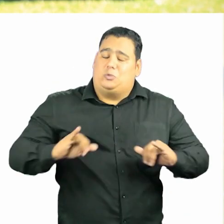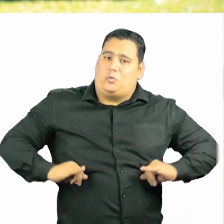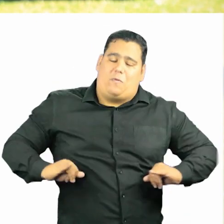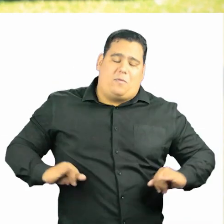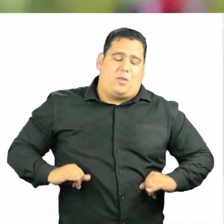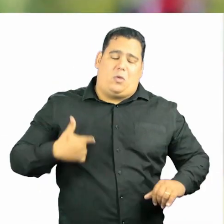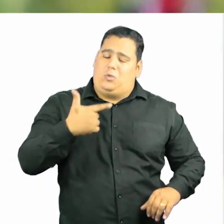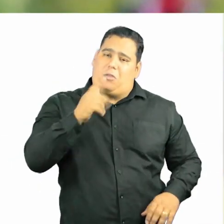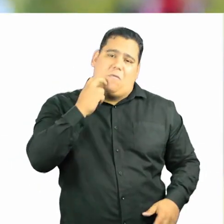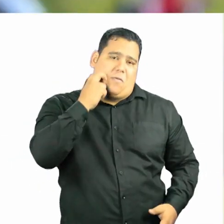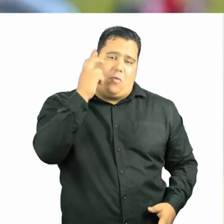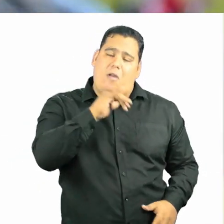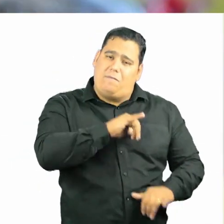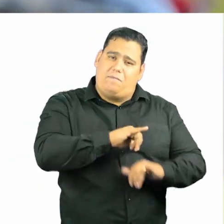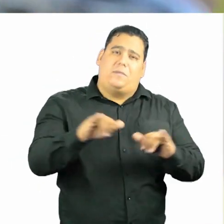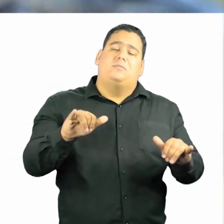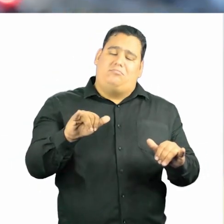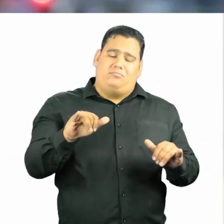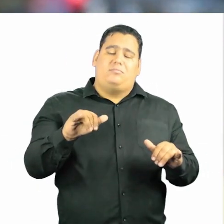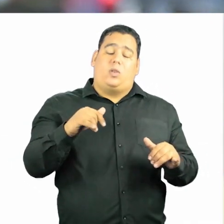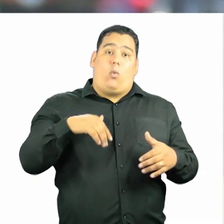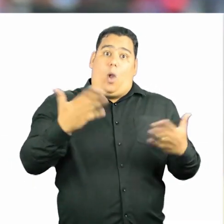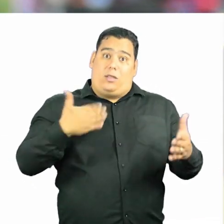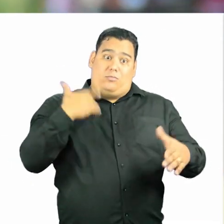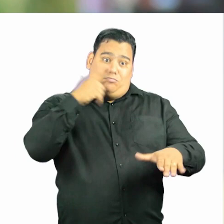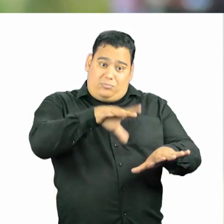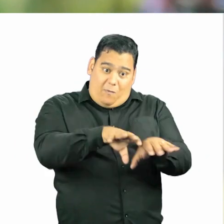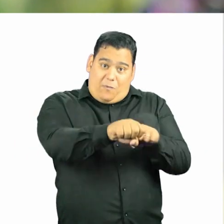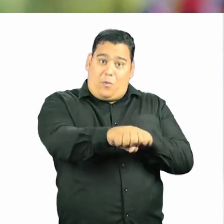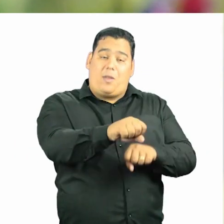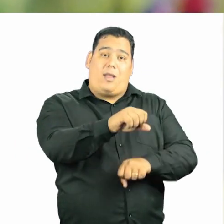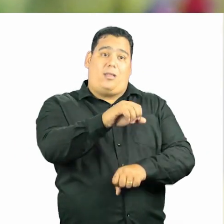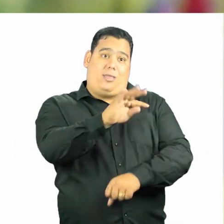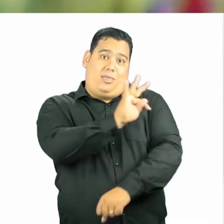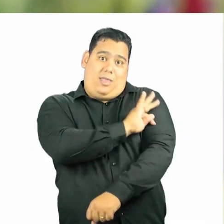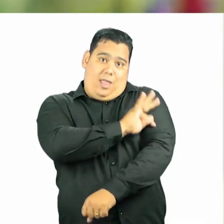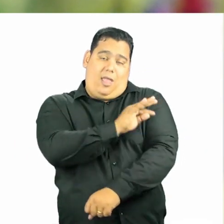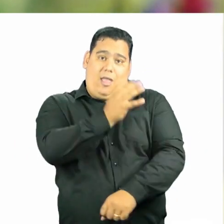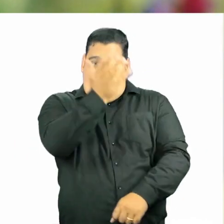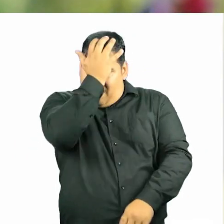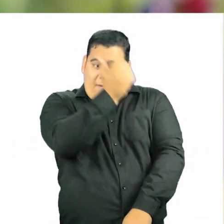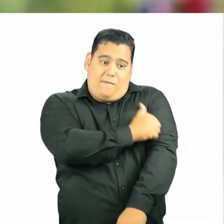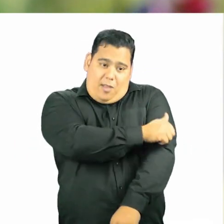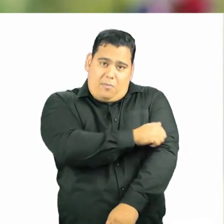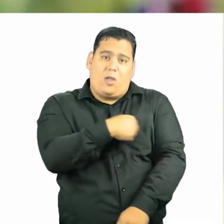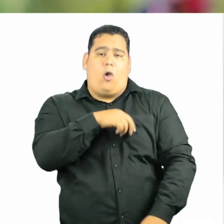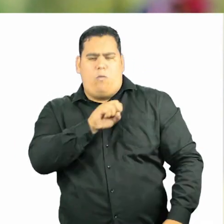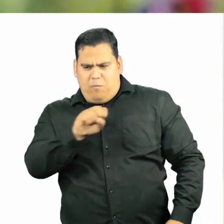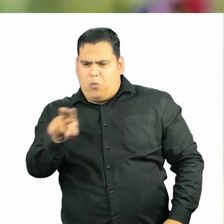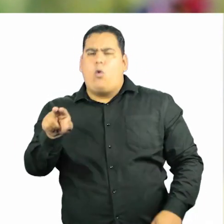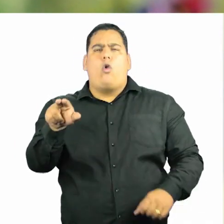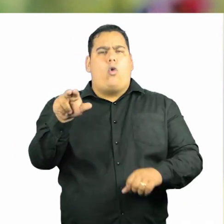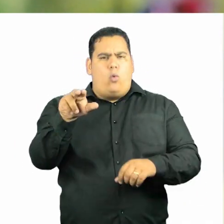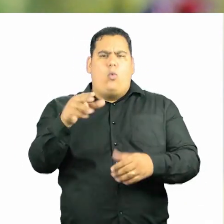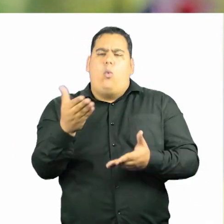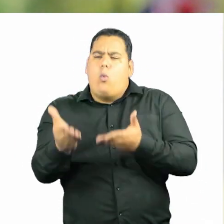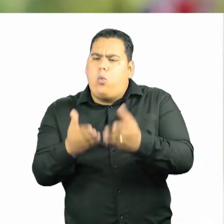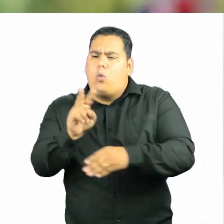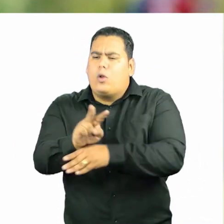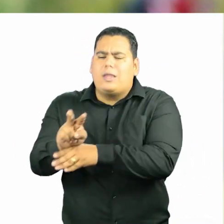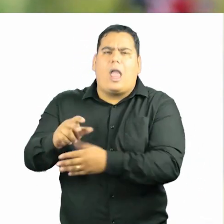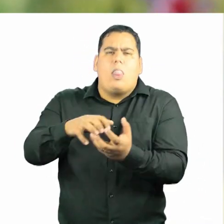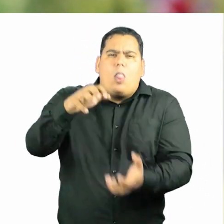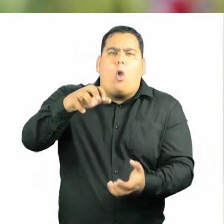tenho vergonha. E quando eu me formei técnica de enfermagem, fui cuidar de idosas em clínica geriátrica